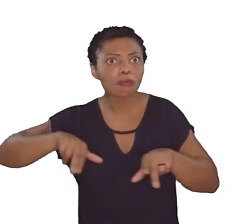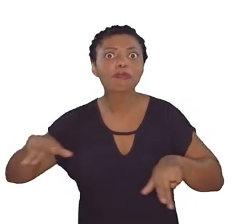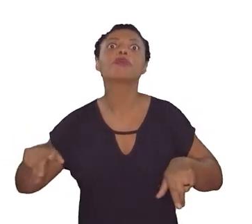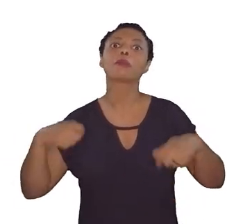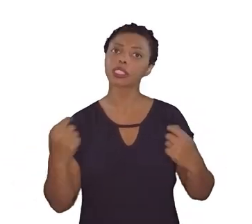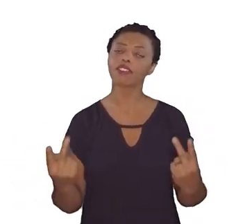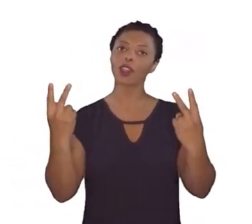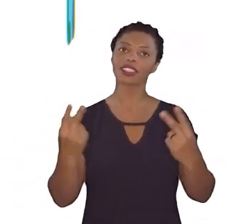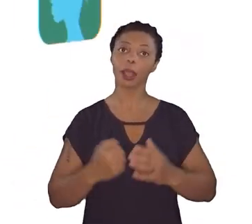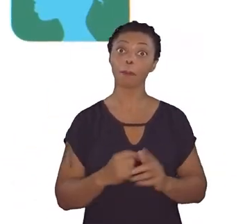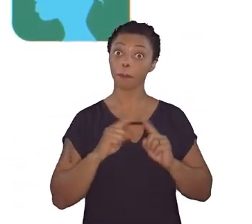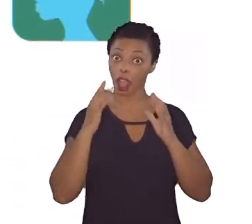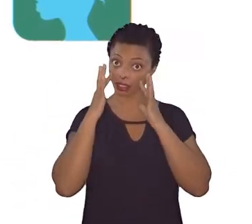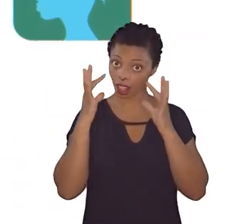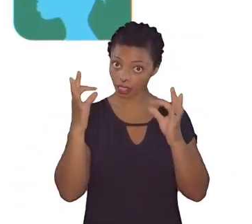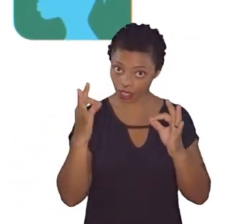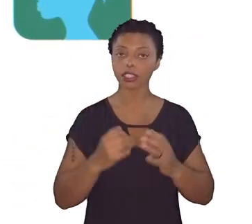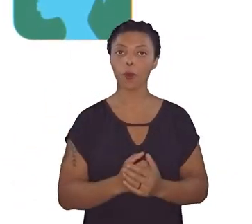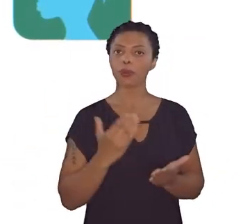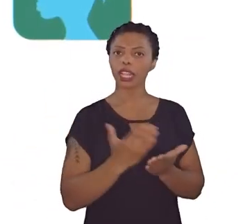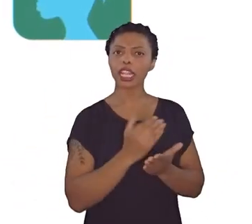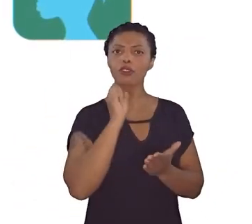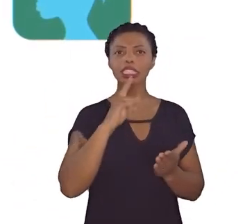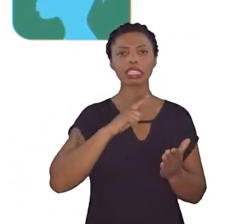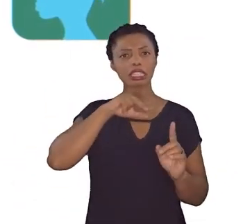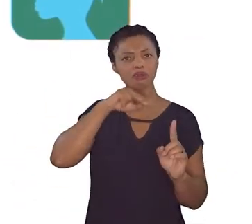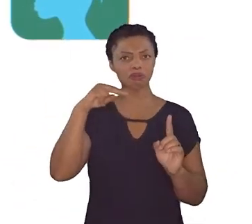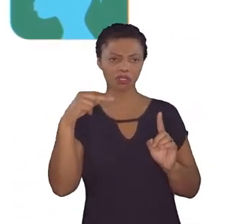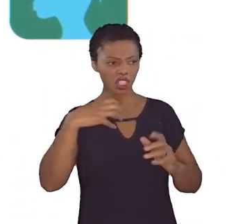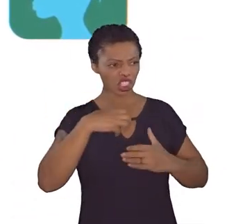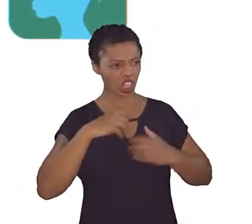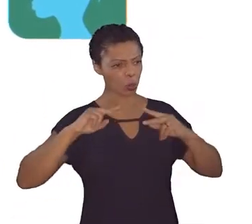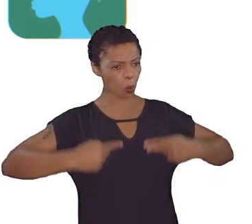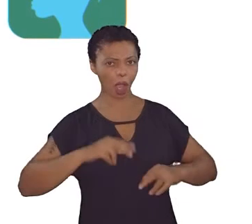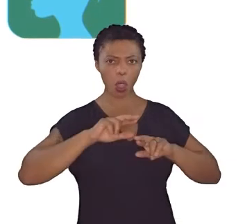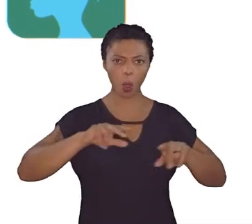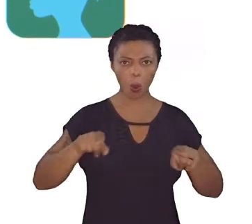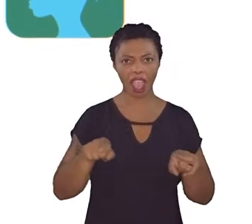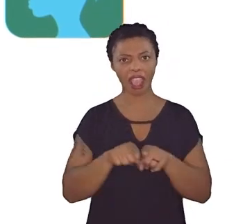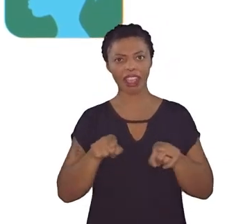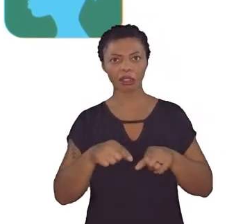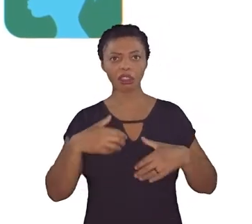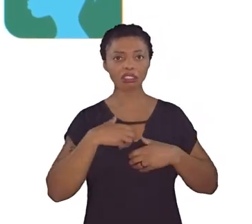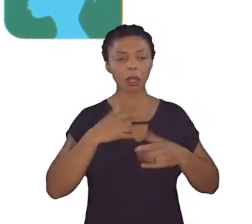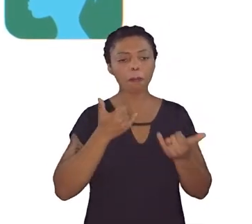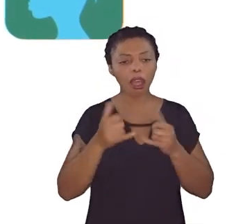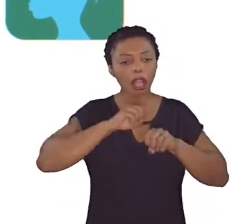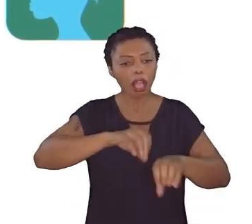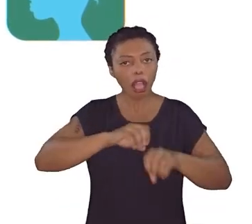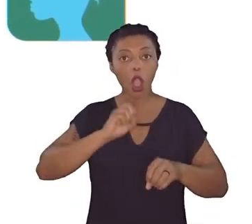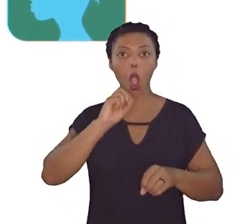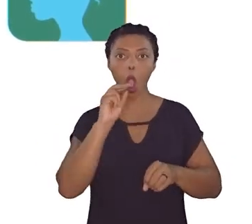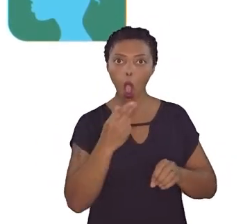Mas atenção, obras com perspectivas desumanizadoras, didatizantes ou estereotipadas